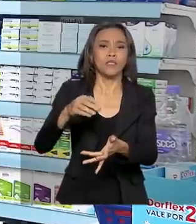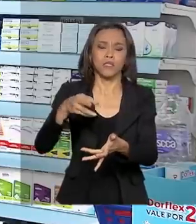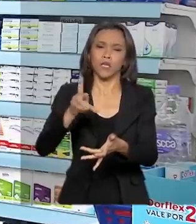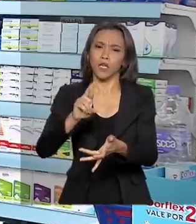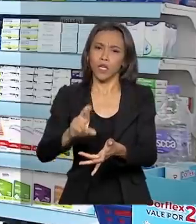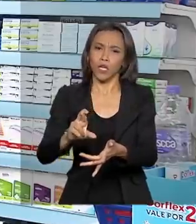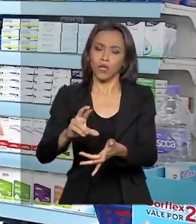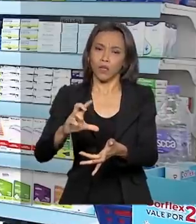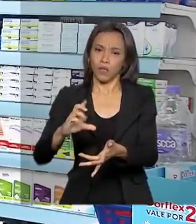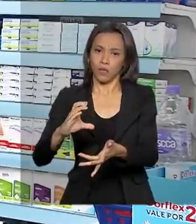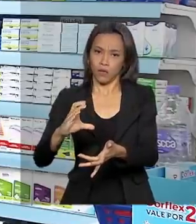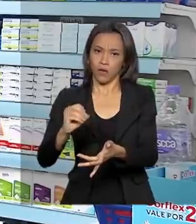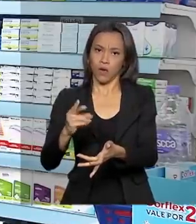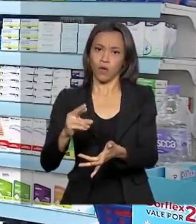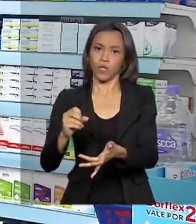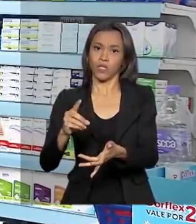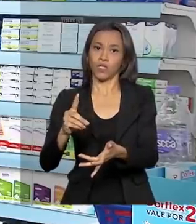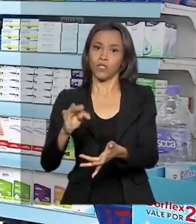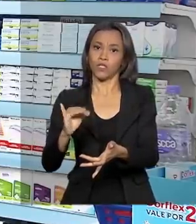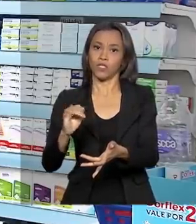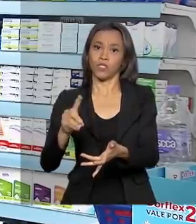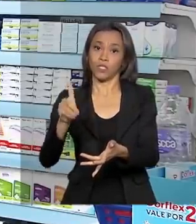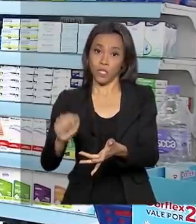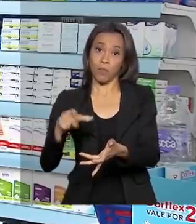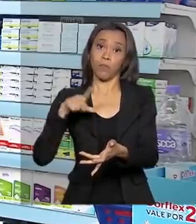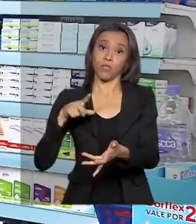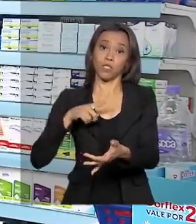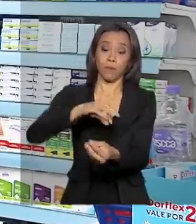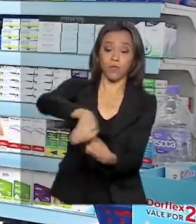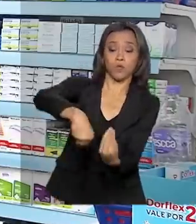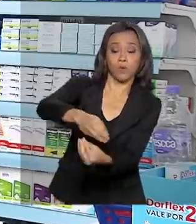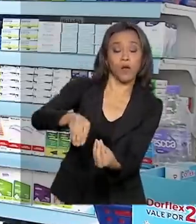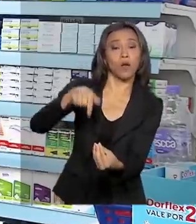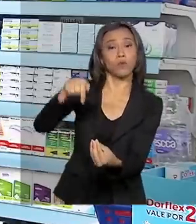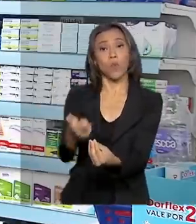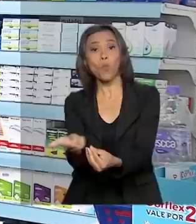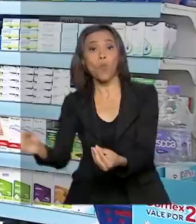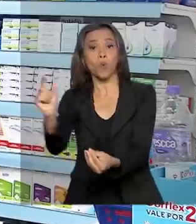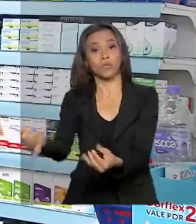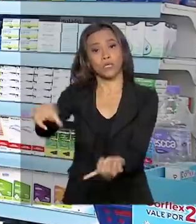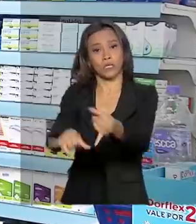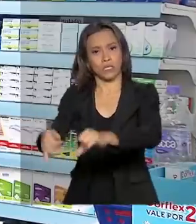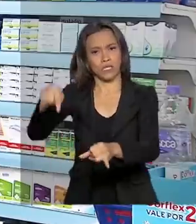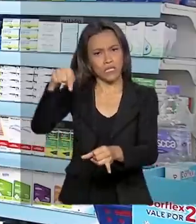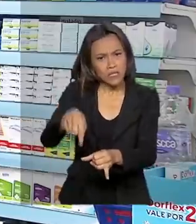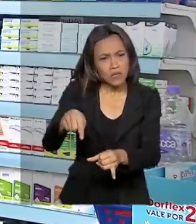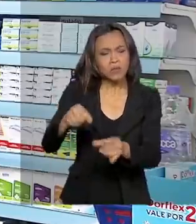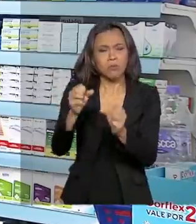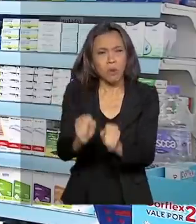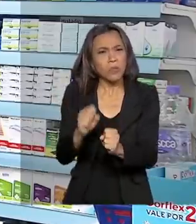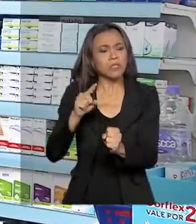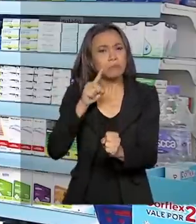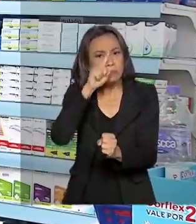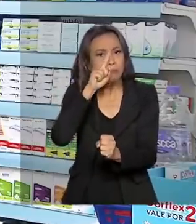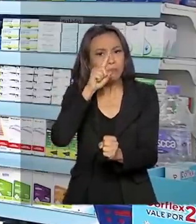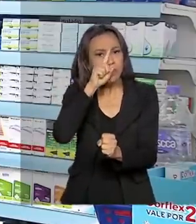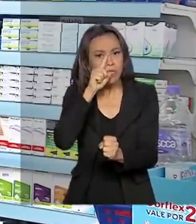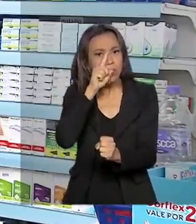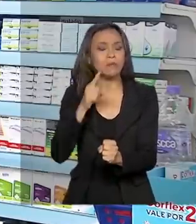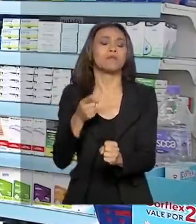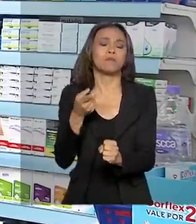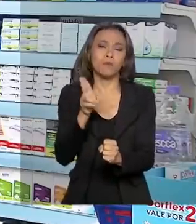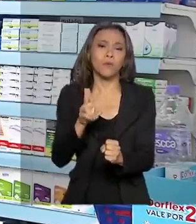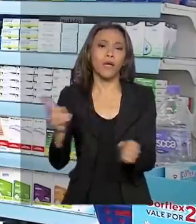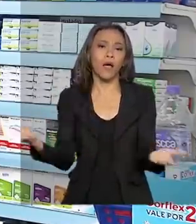podem estar contaminados com NDMA, uma molécula que a longo prazo pode aumentar o risco de câncer. A